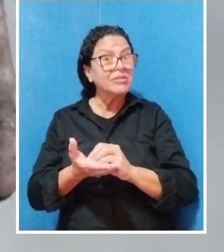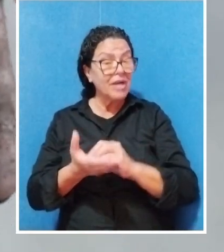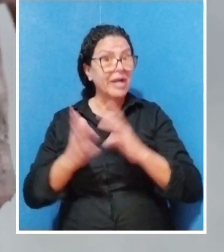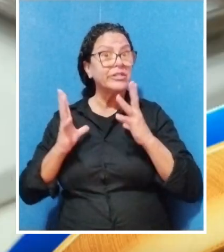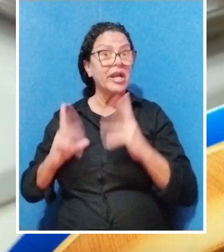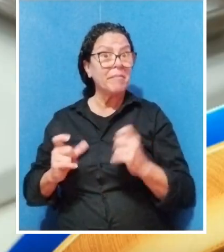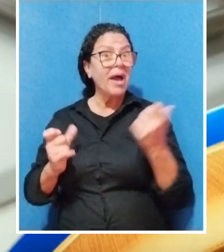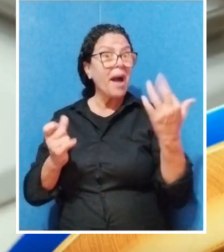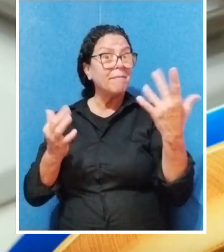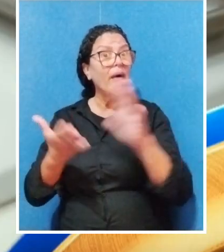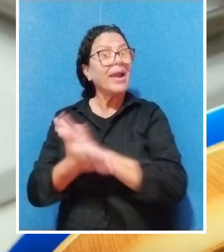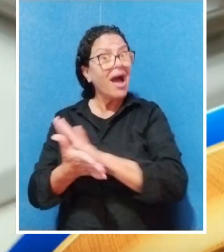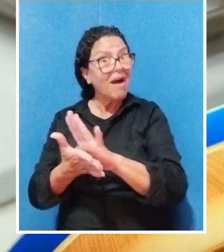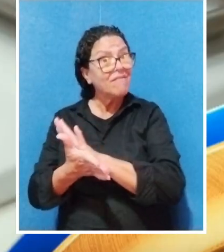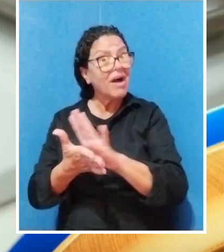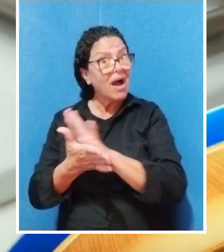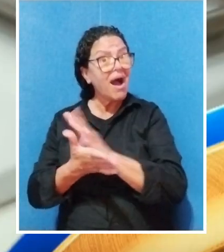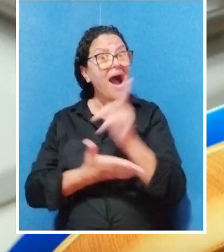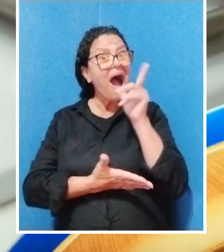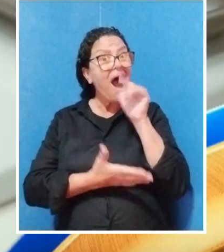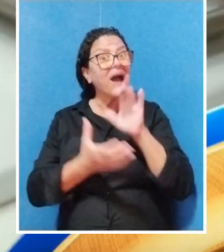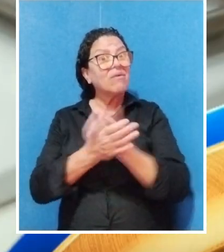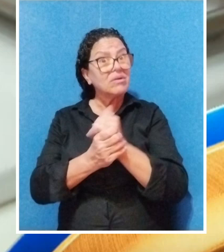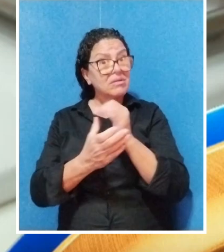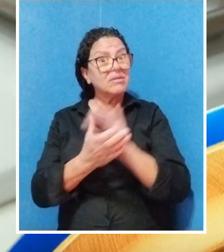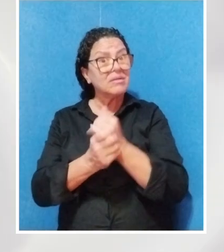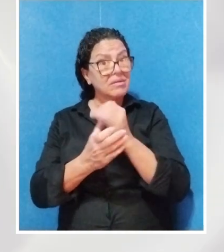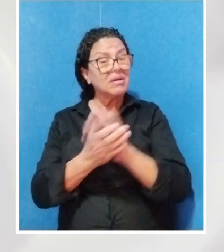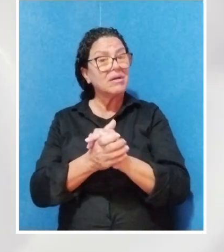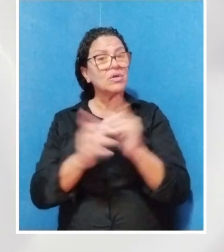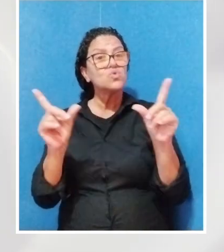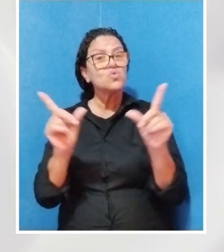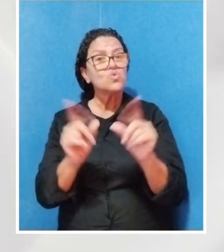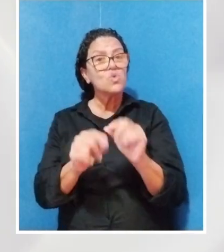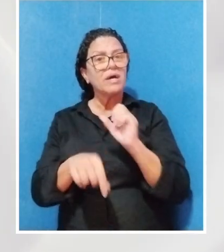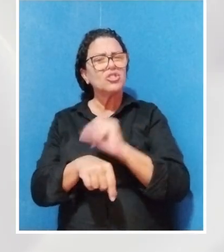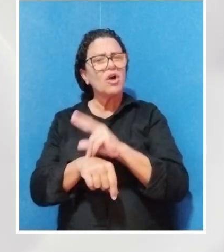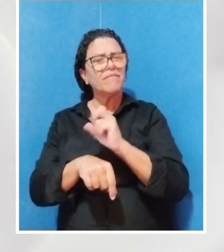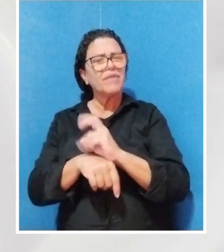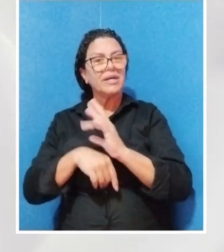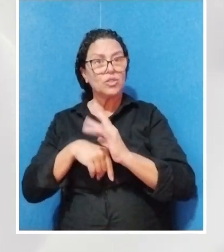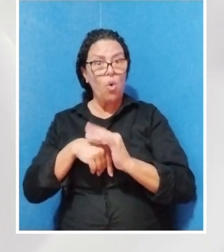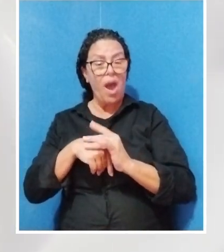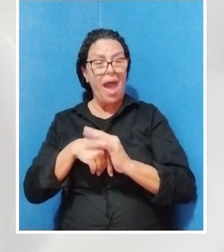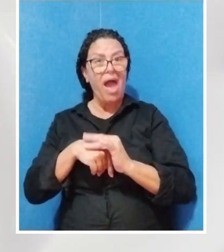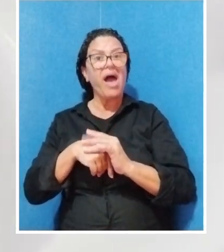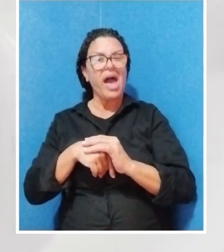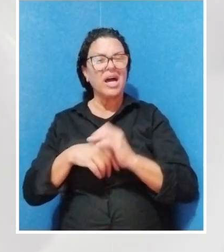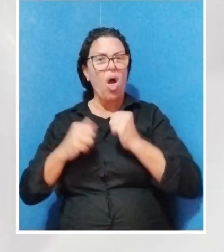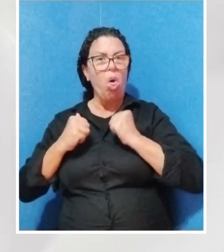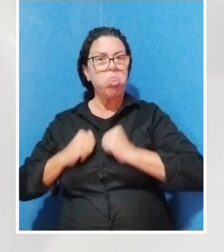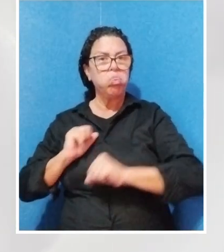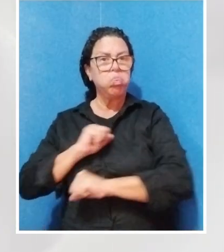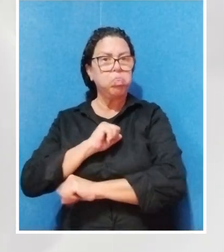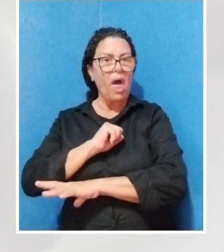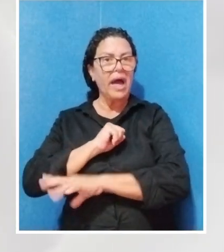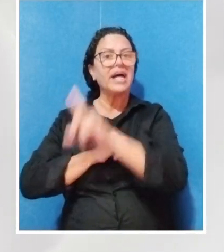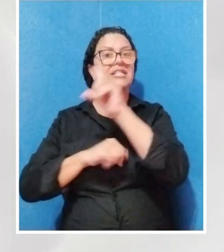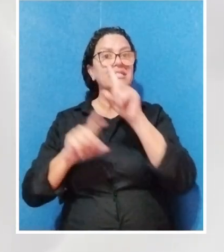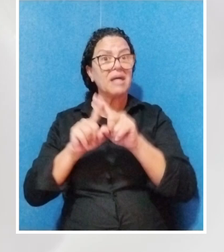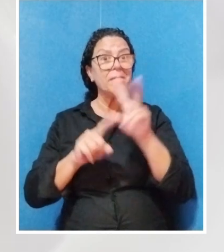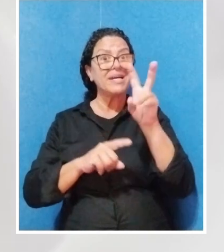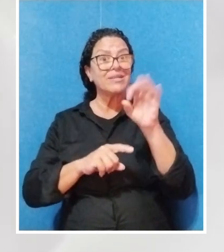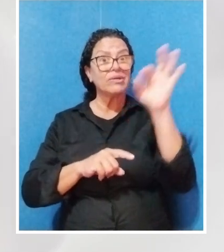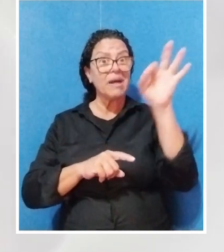sujas. Portanto, simplesmente lavar as mãos com água e sabão pode reduzir o risco de doenças diarreicas em até